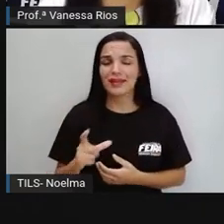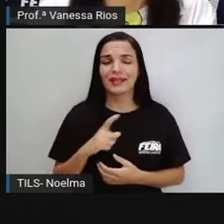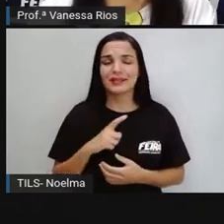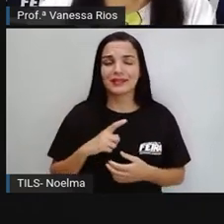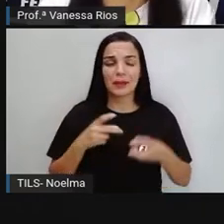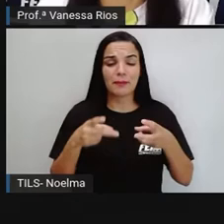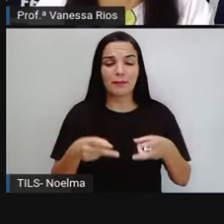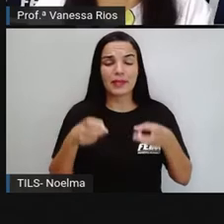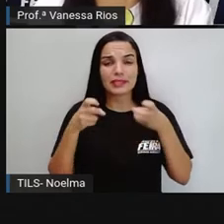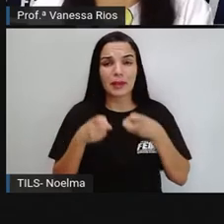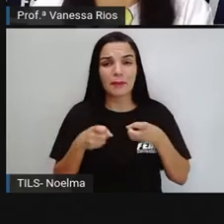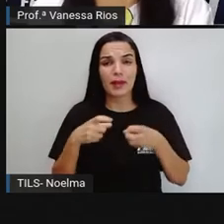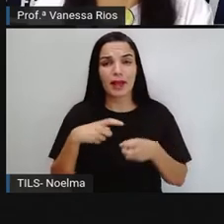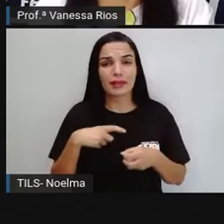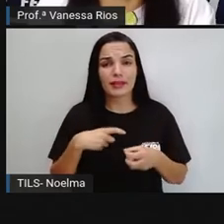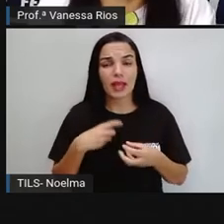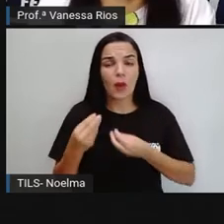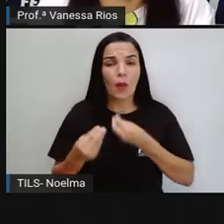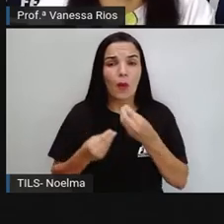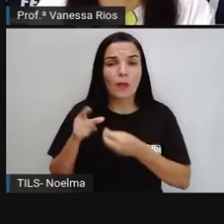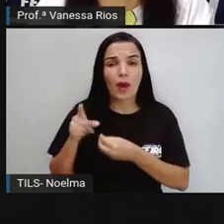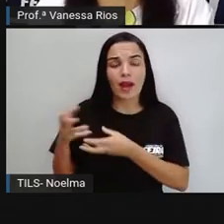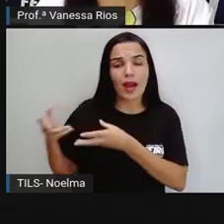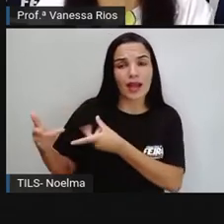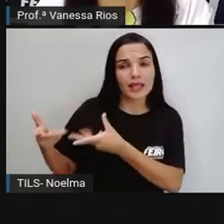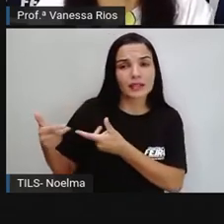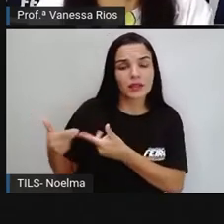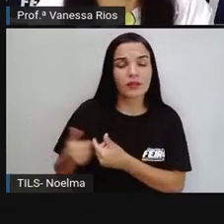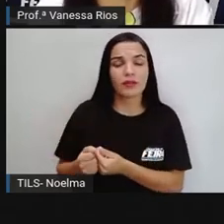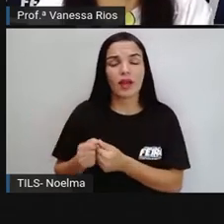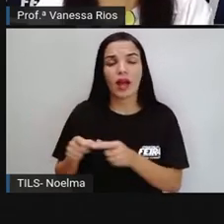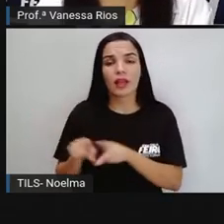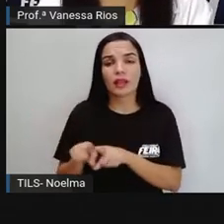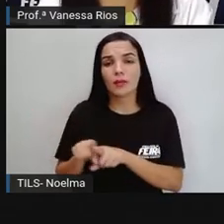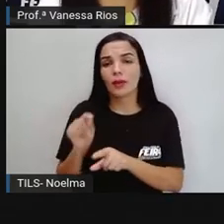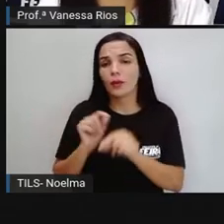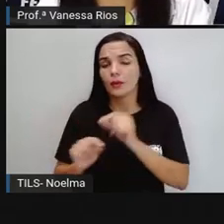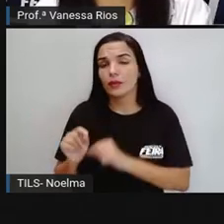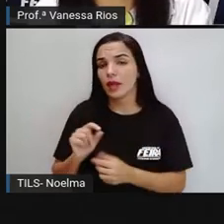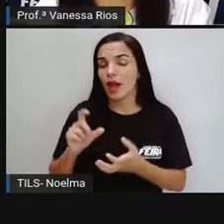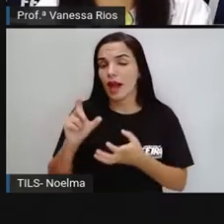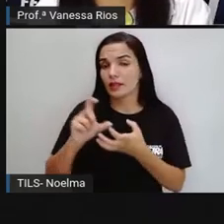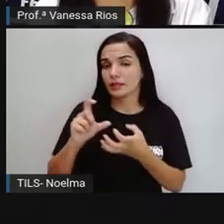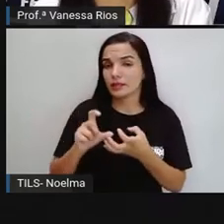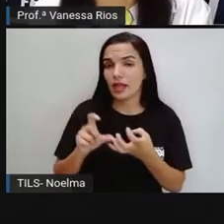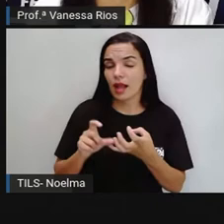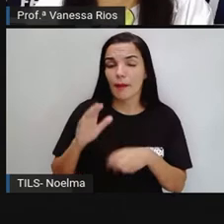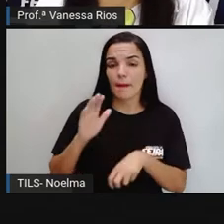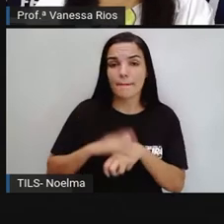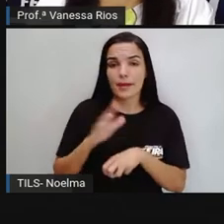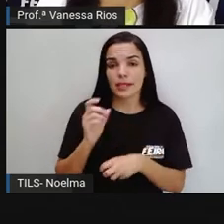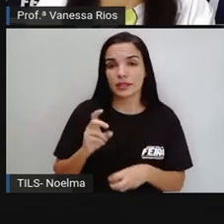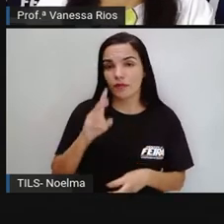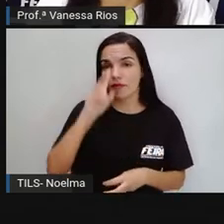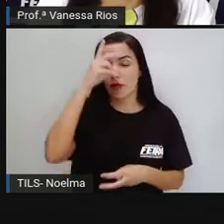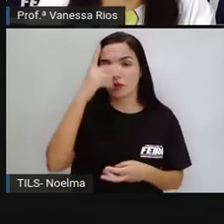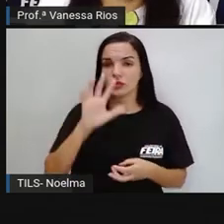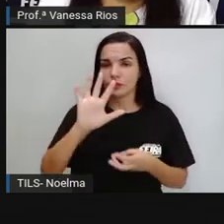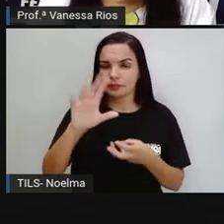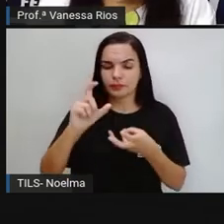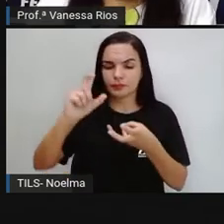perceber como ela se classifica em relação aí à sílaba mais forte. Então a palavra